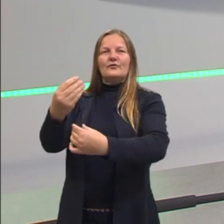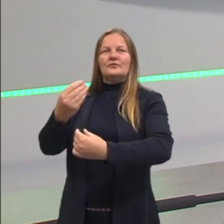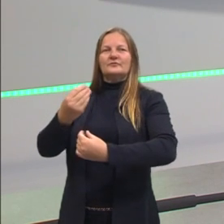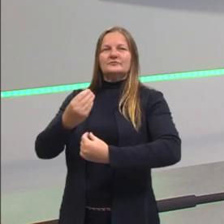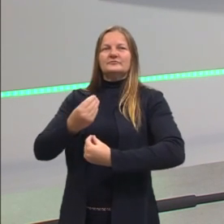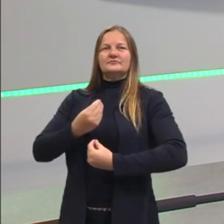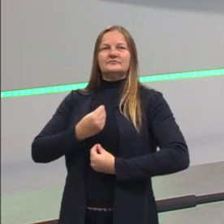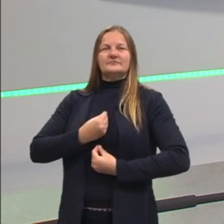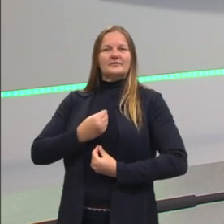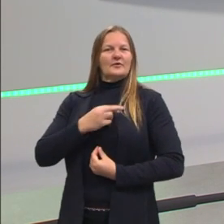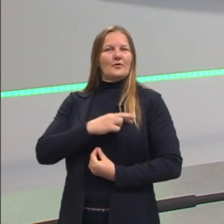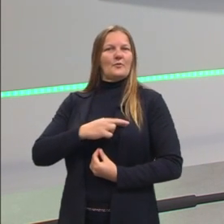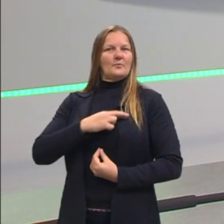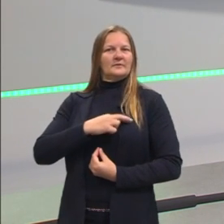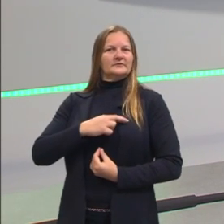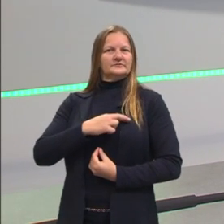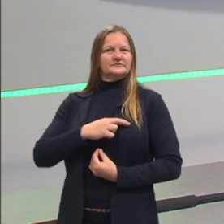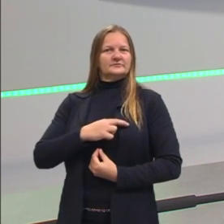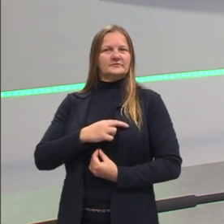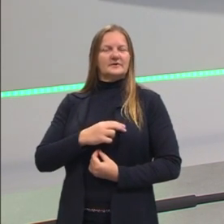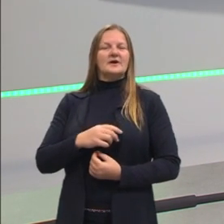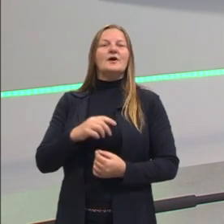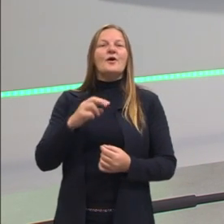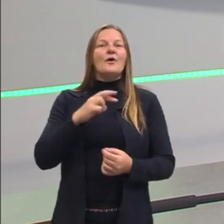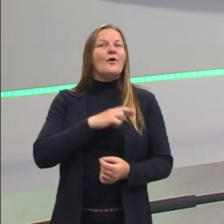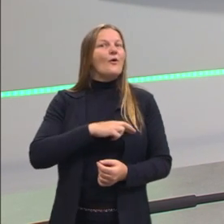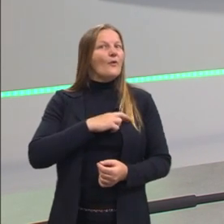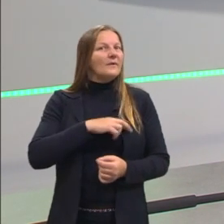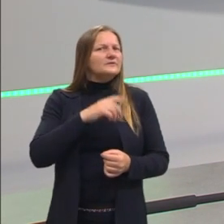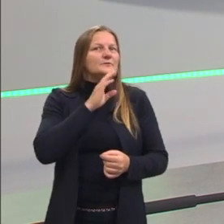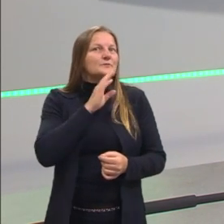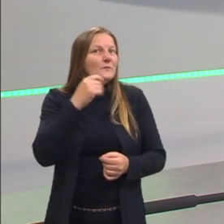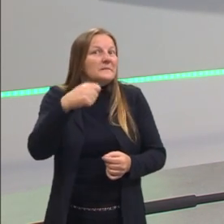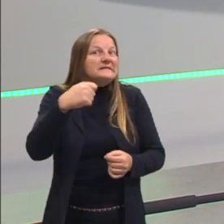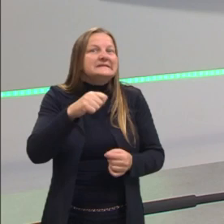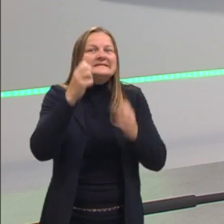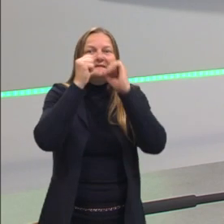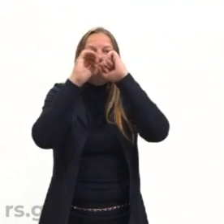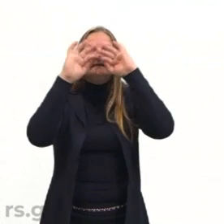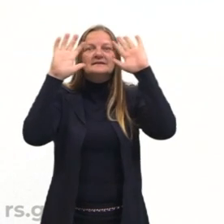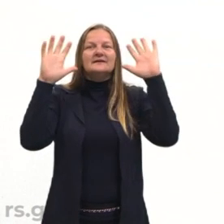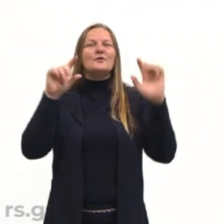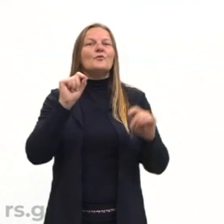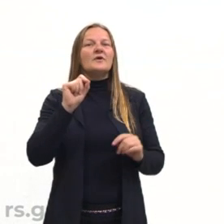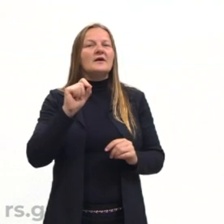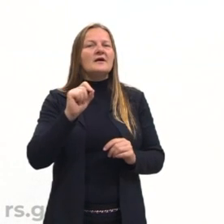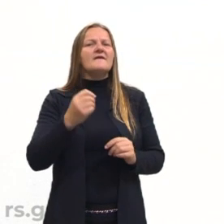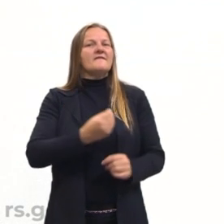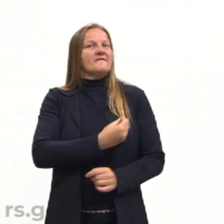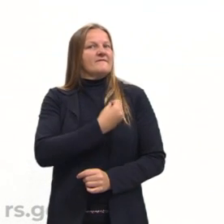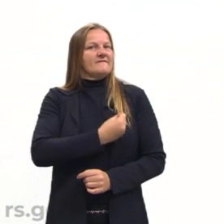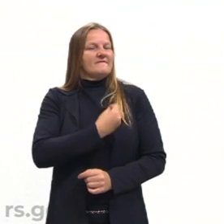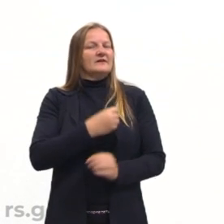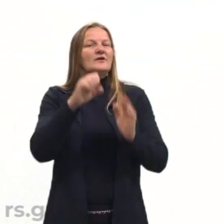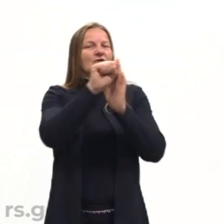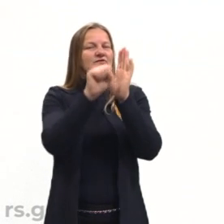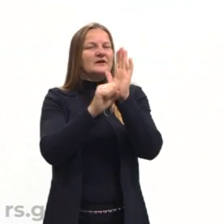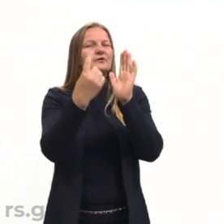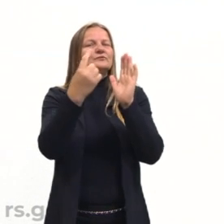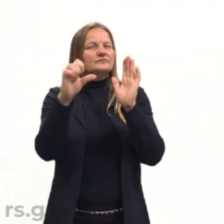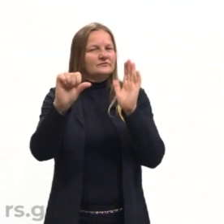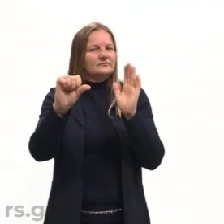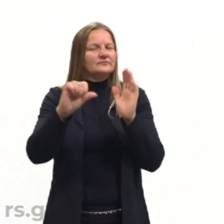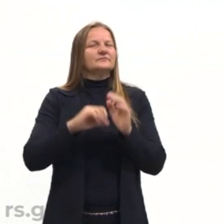romântico. Na verdade ele não é romântico, porque para ser romântico vocês precisam entender que ser romântico é quem vive lá no final do século XIX,